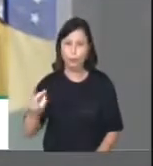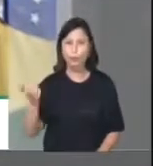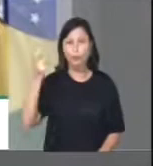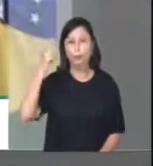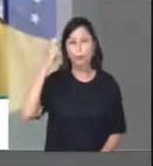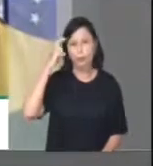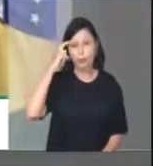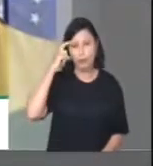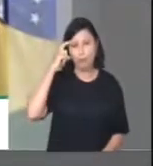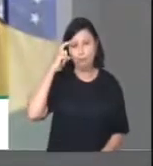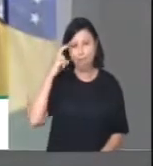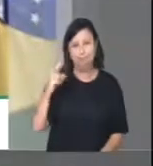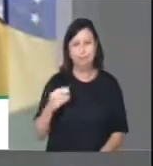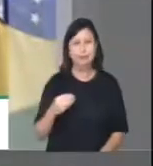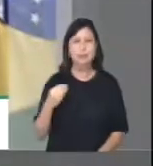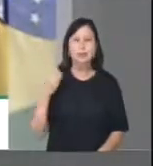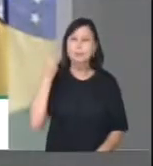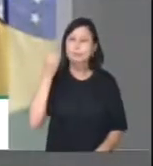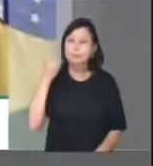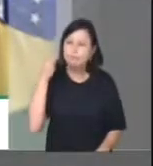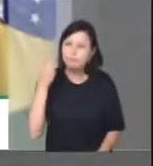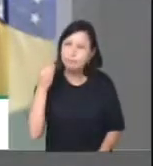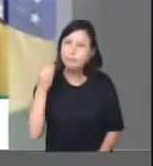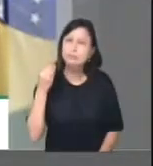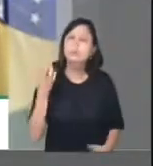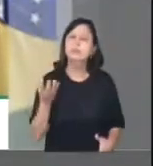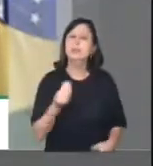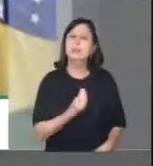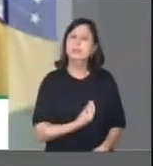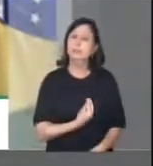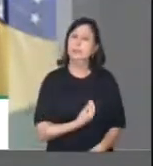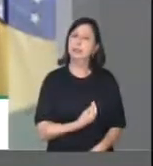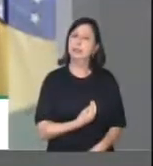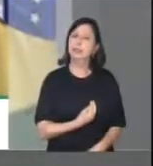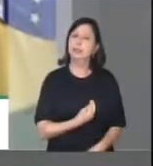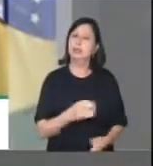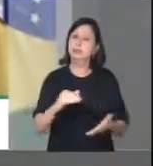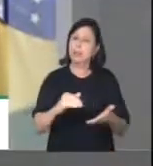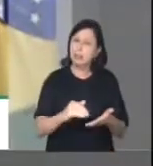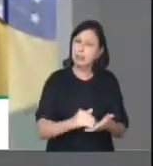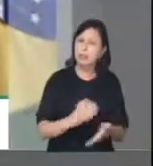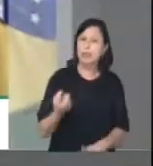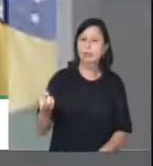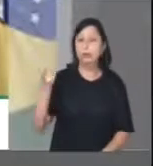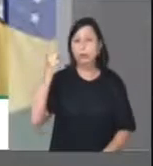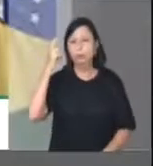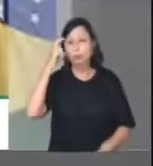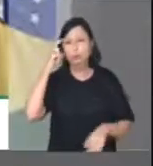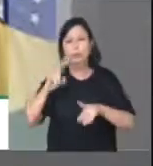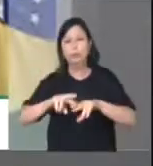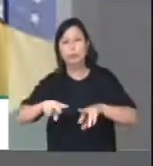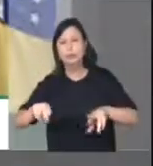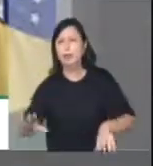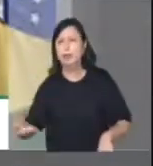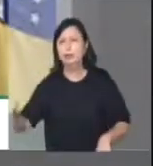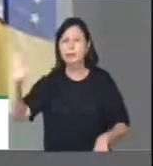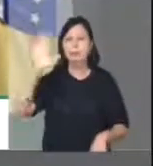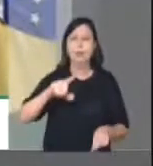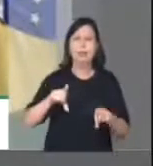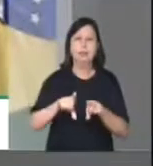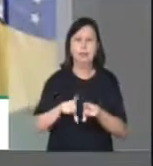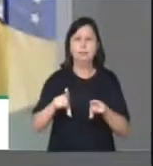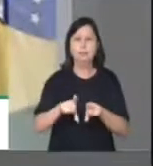parlamentares, com a presença de vários secretários também de cultura, de várias autoridades que vão estar lá presentes. E